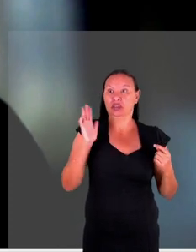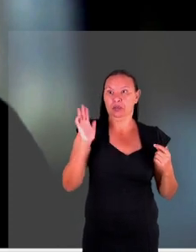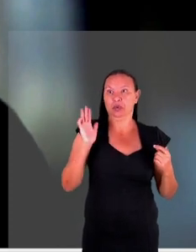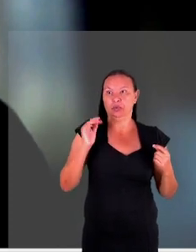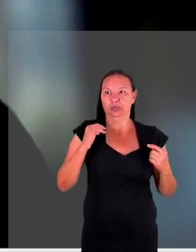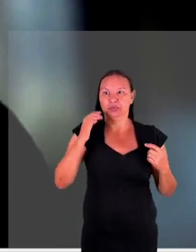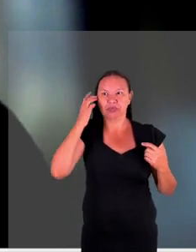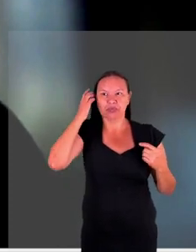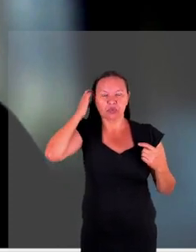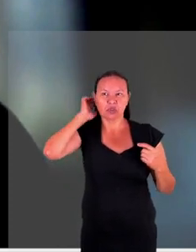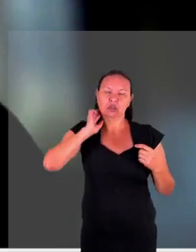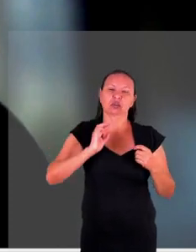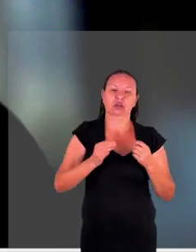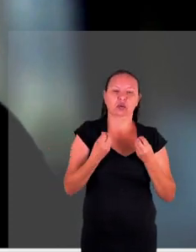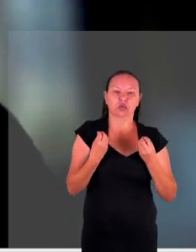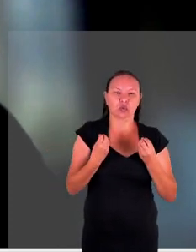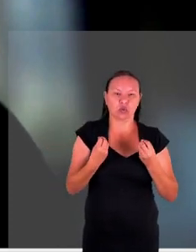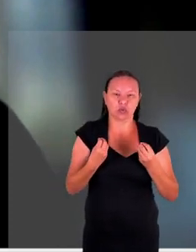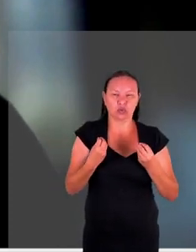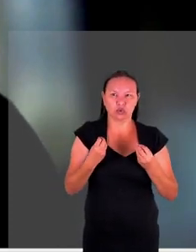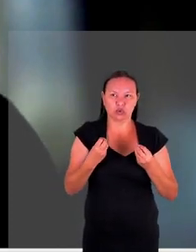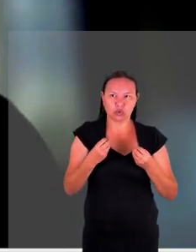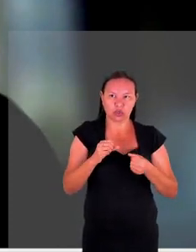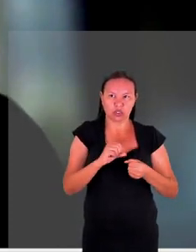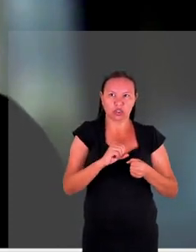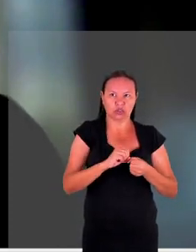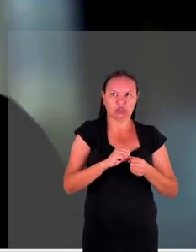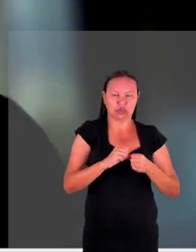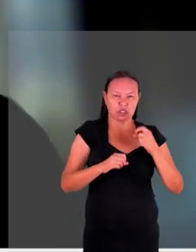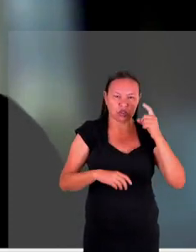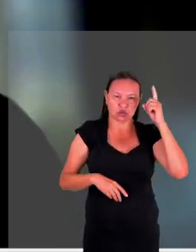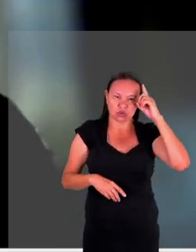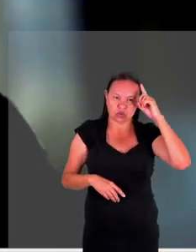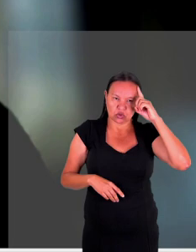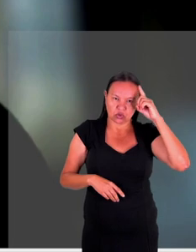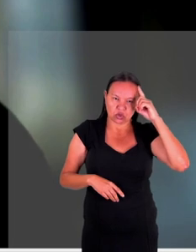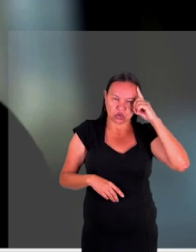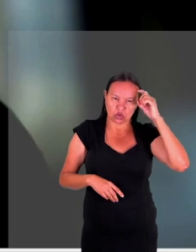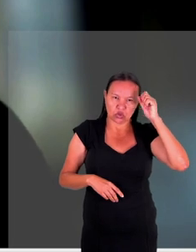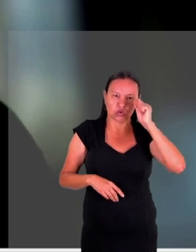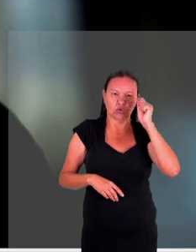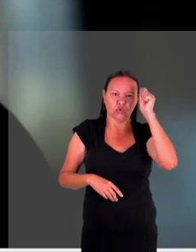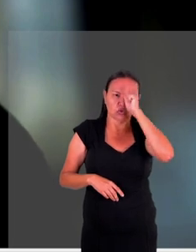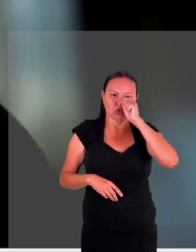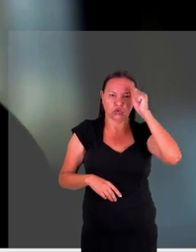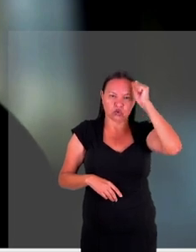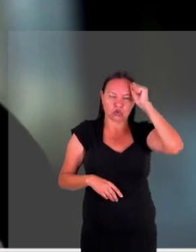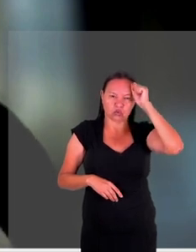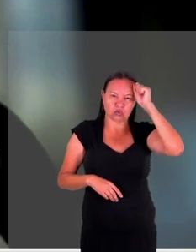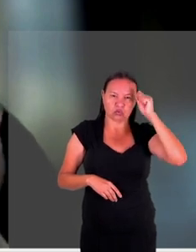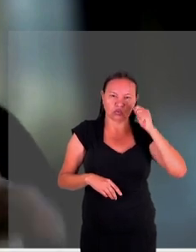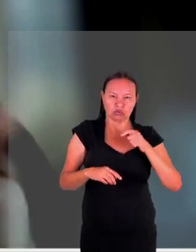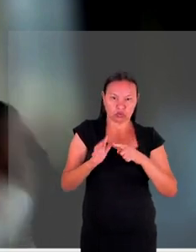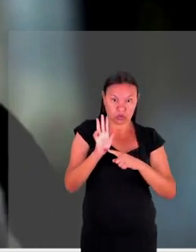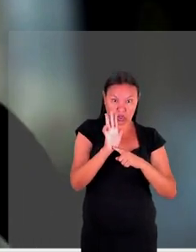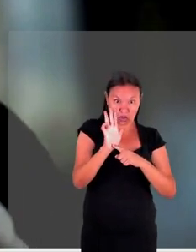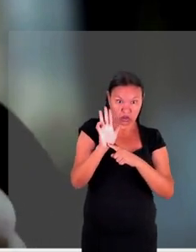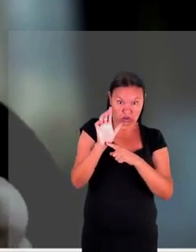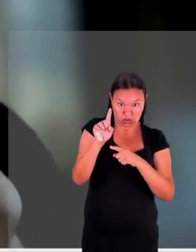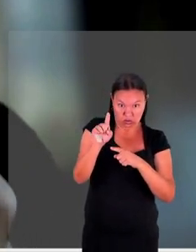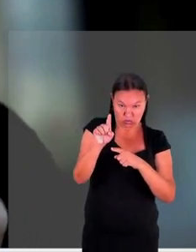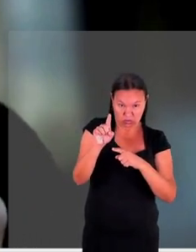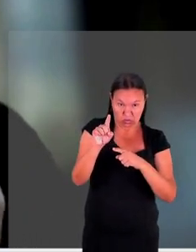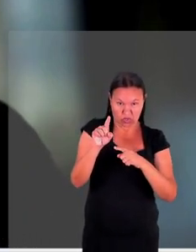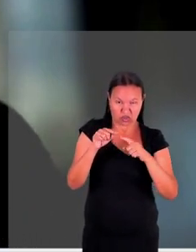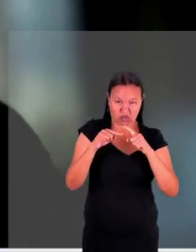e como a gente se porta no dia a dia nessa cidade de Izum isso daqui foi um presente